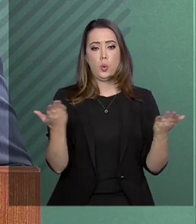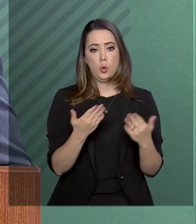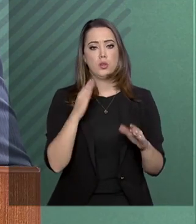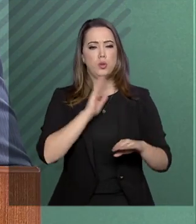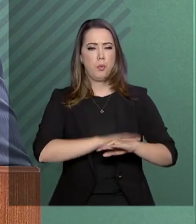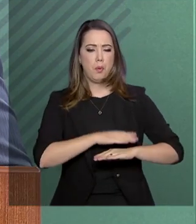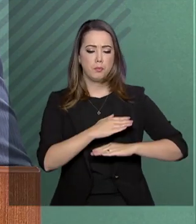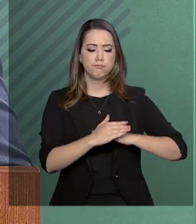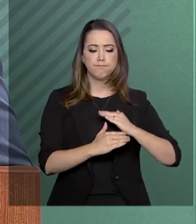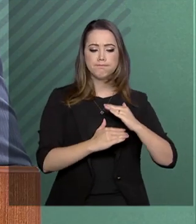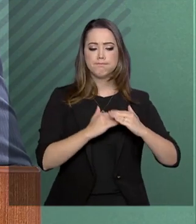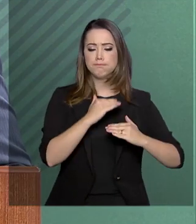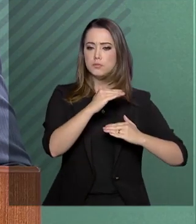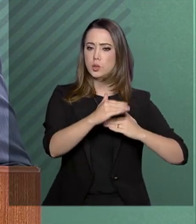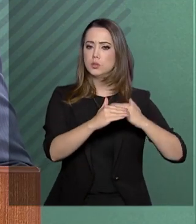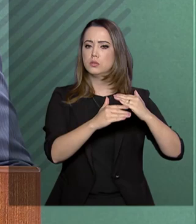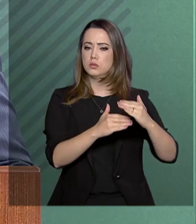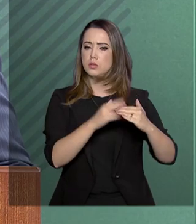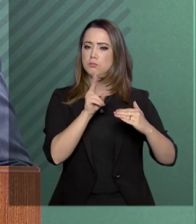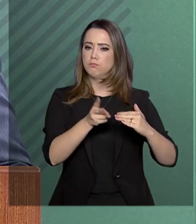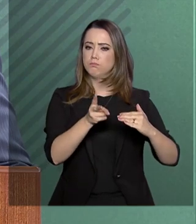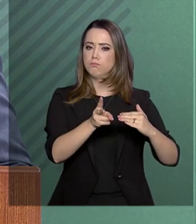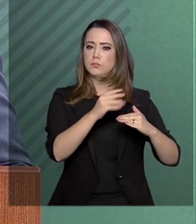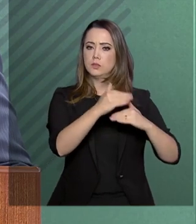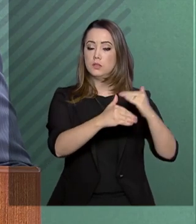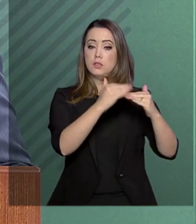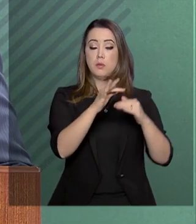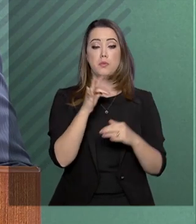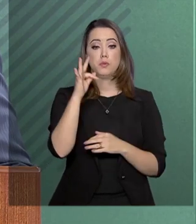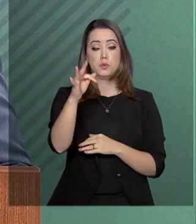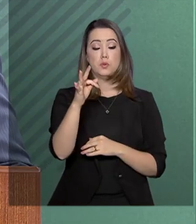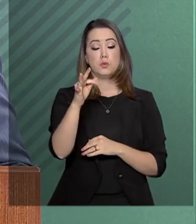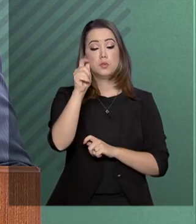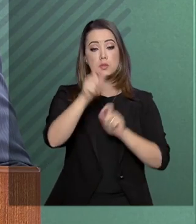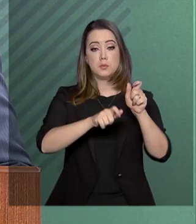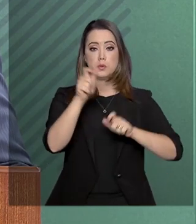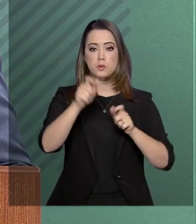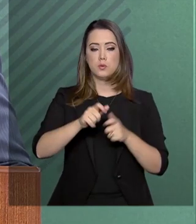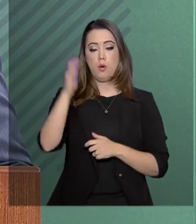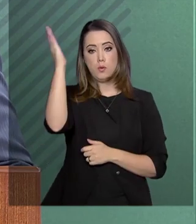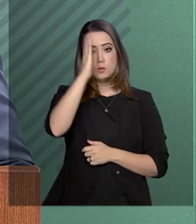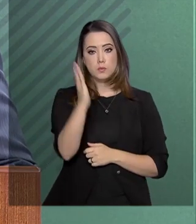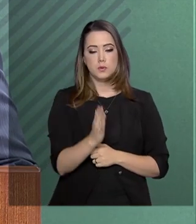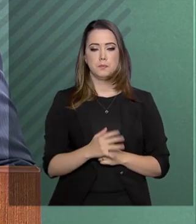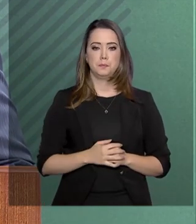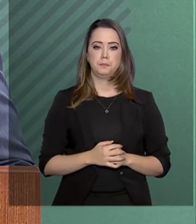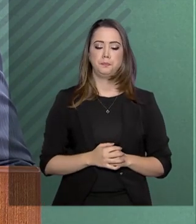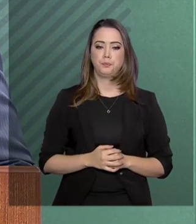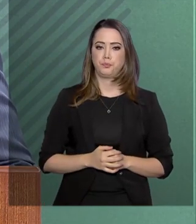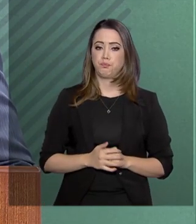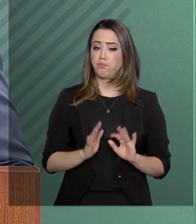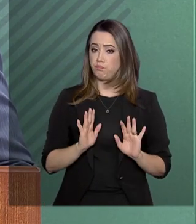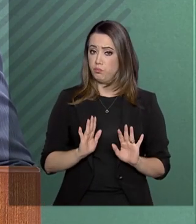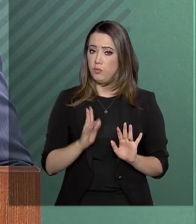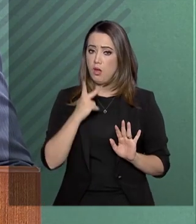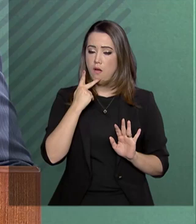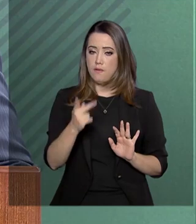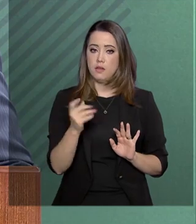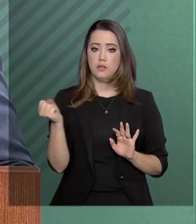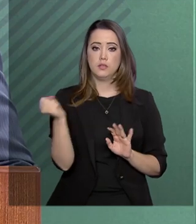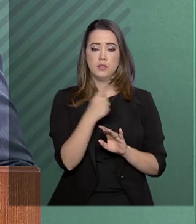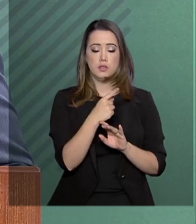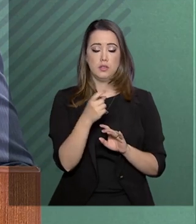crescimento econômico sustentável para as futuras gerações de brasileiros. No tocante à reforma